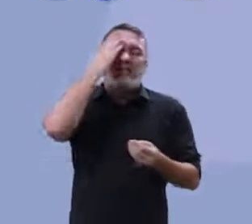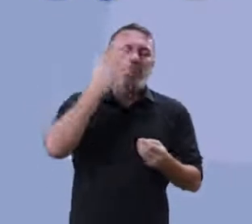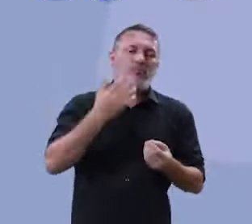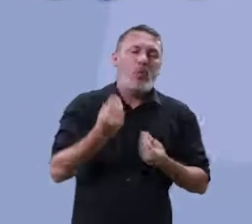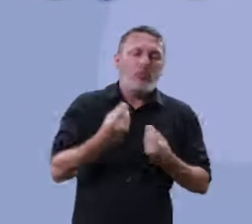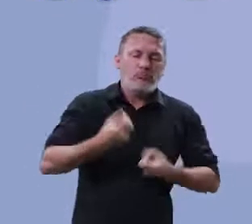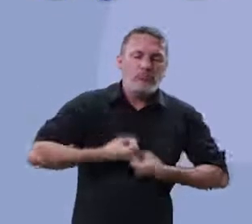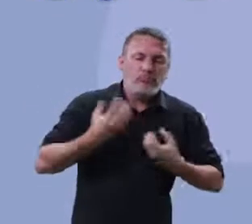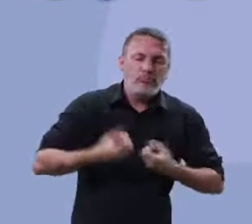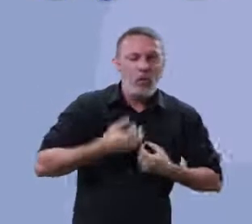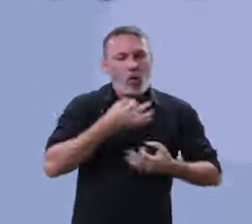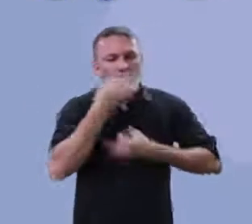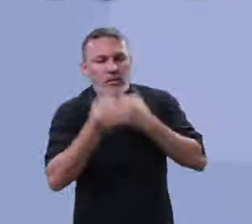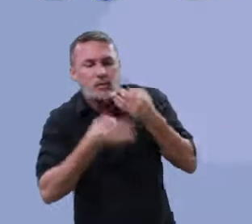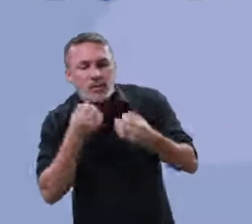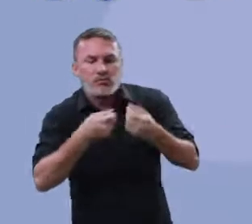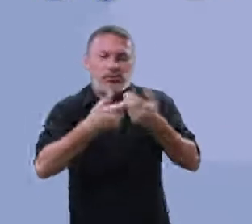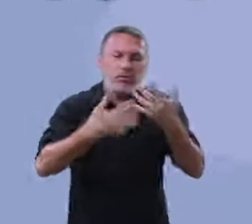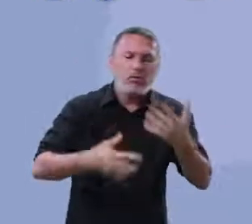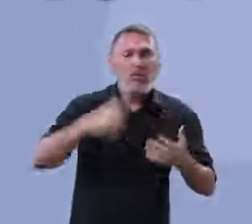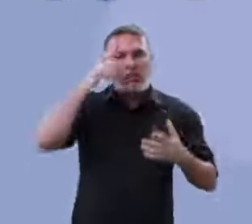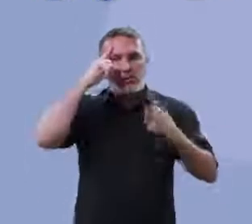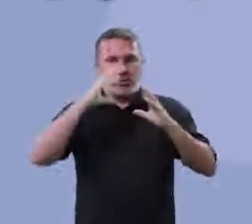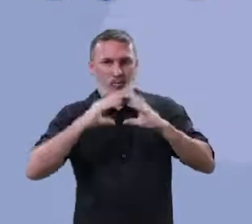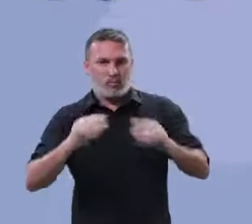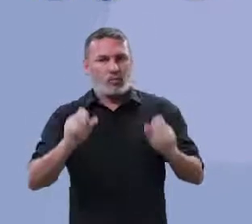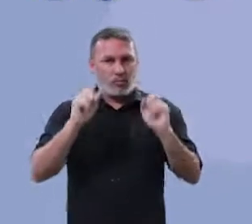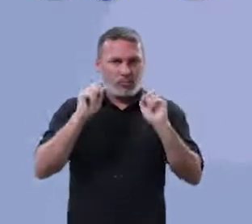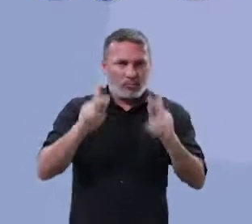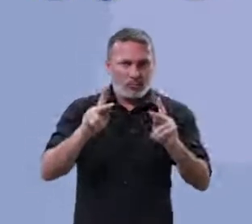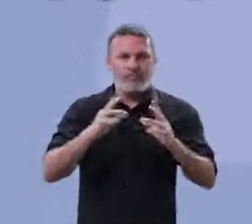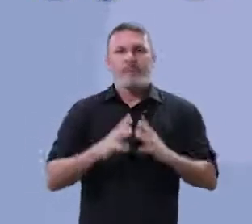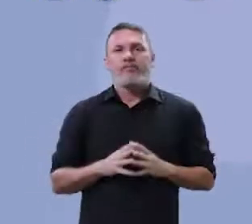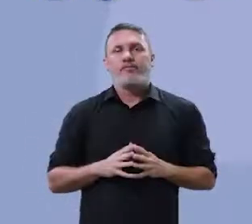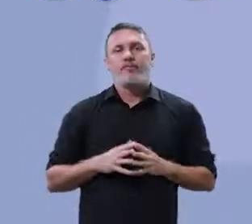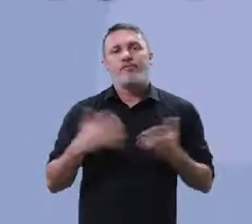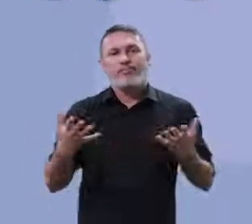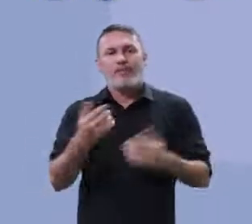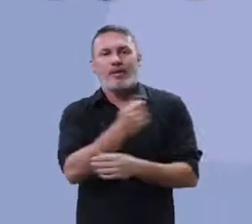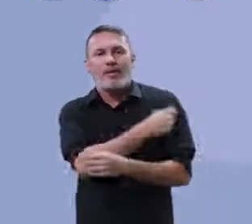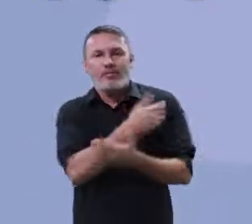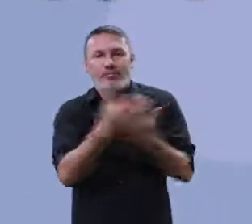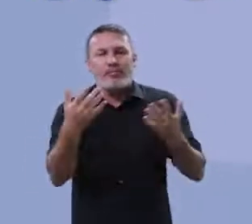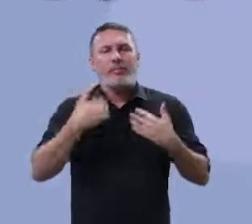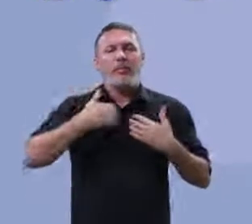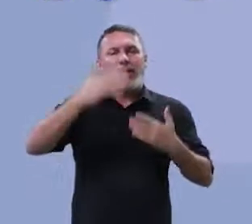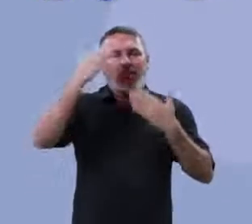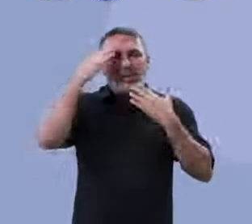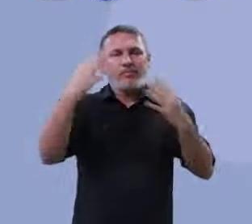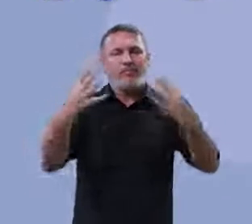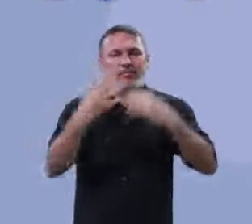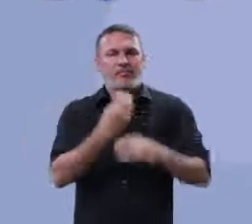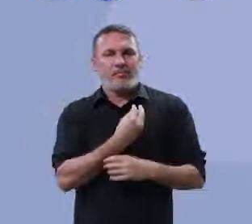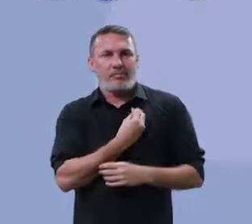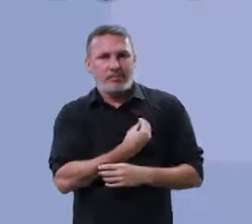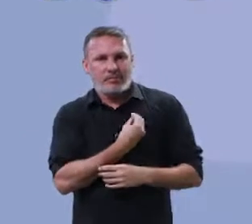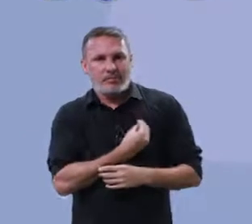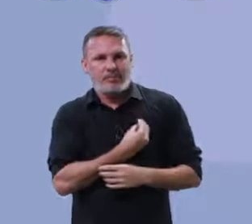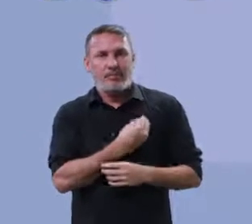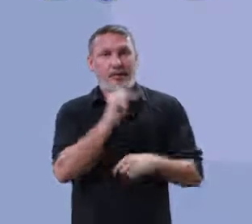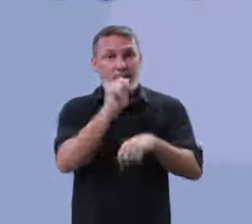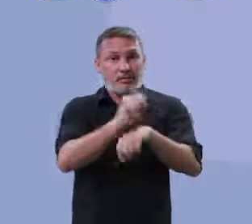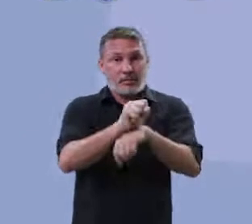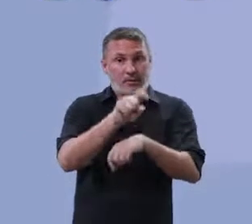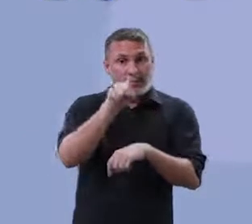trabalhar como argumentar de uma forma mais tranquila. Beleza? Então, meus queridos, agradeço a participação de